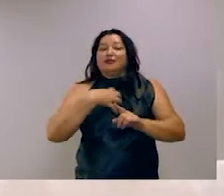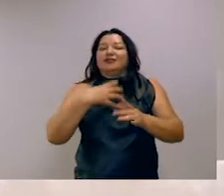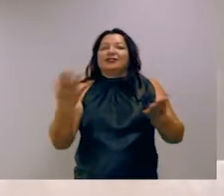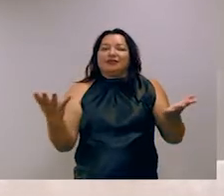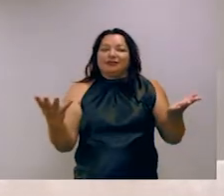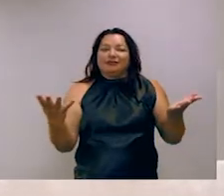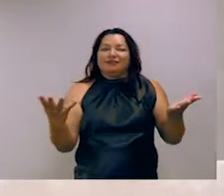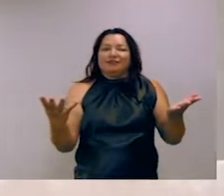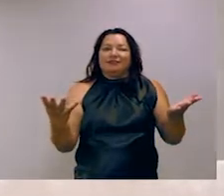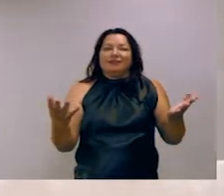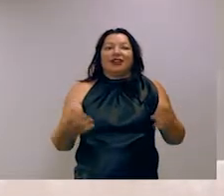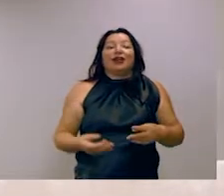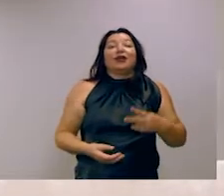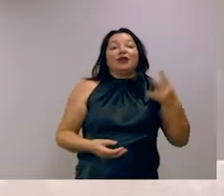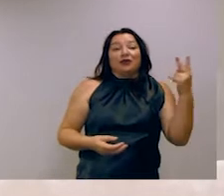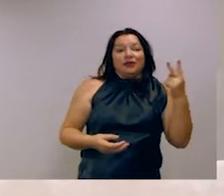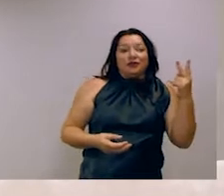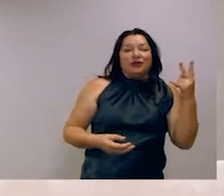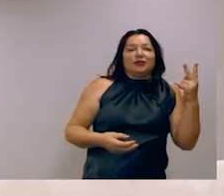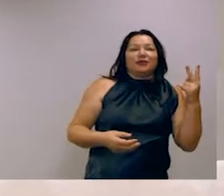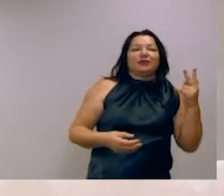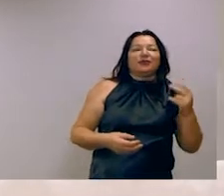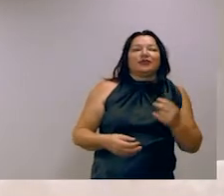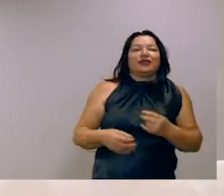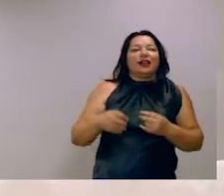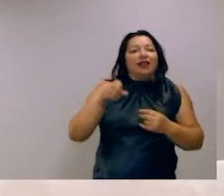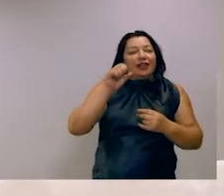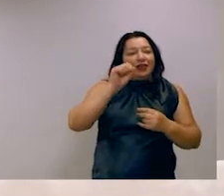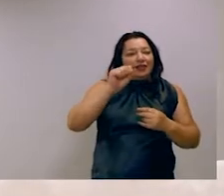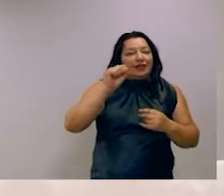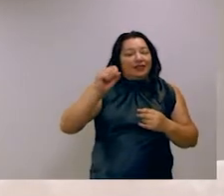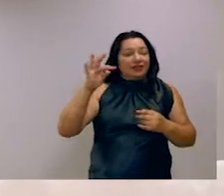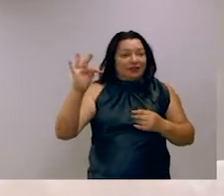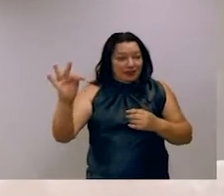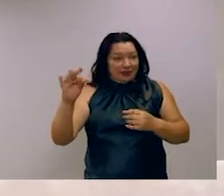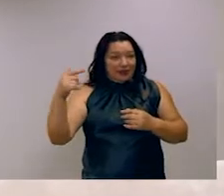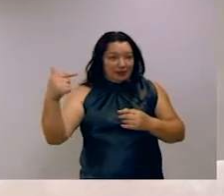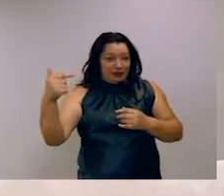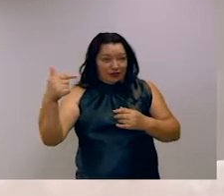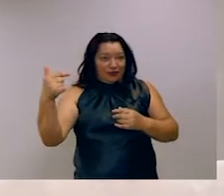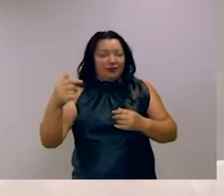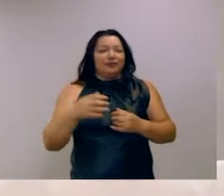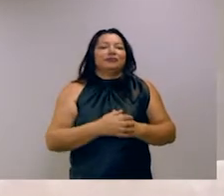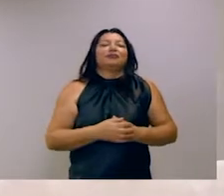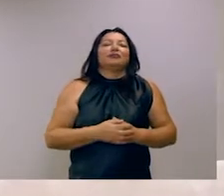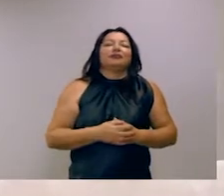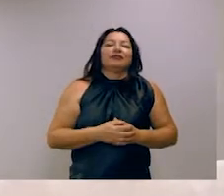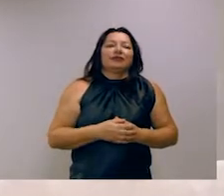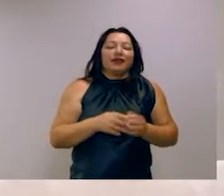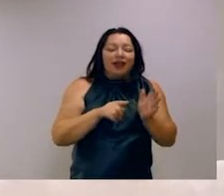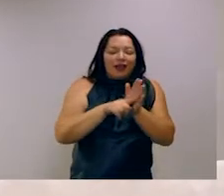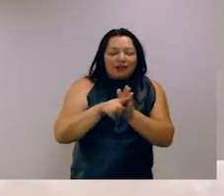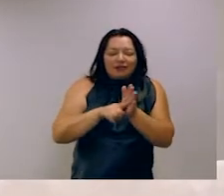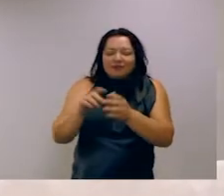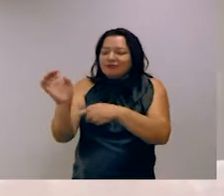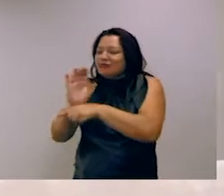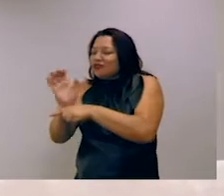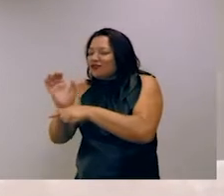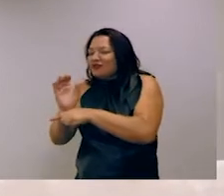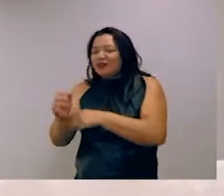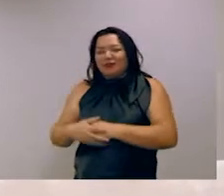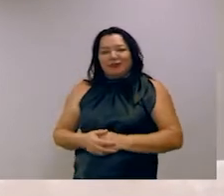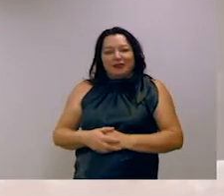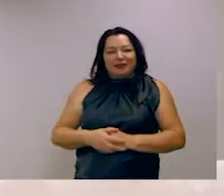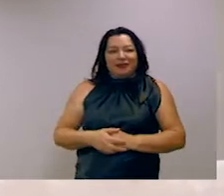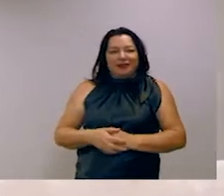O segundo é análise de sentimento, especificamente, nesse caso, esse ST2, sobre resenhas de filmes. Um outro colega